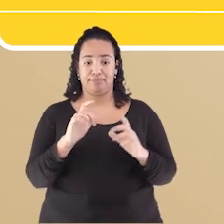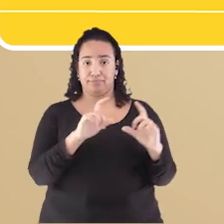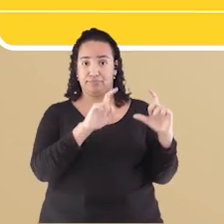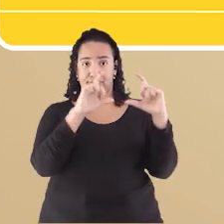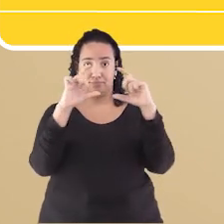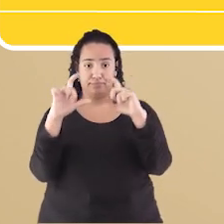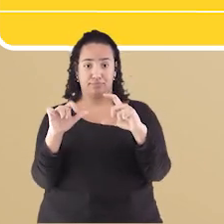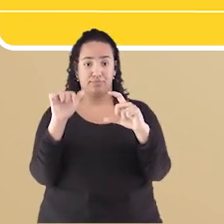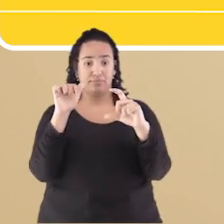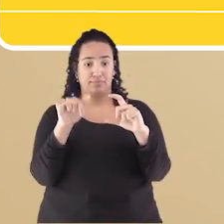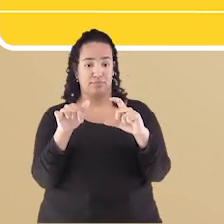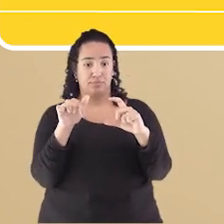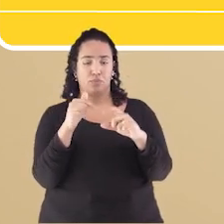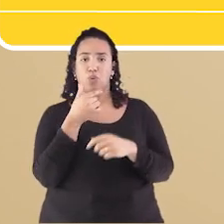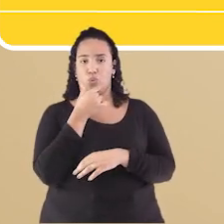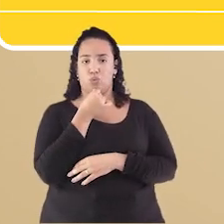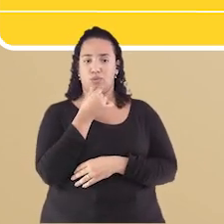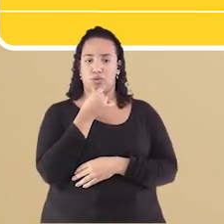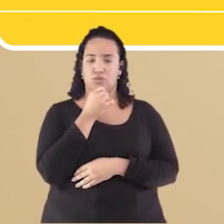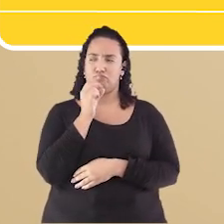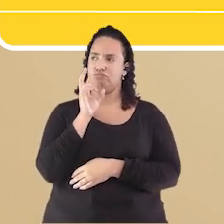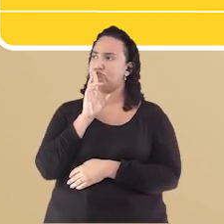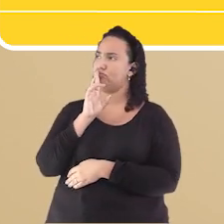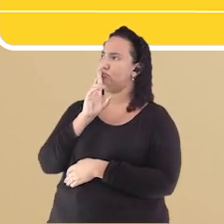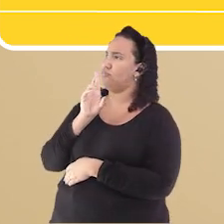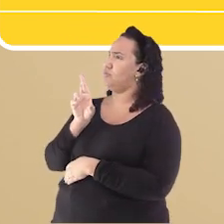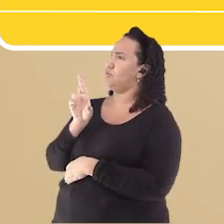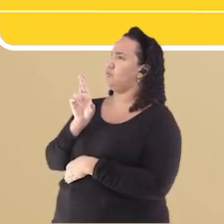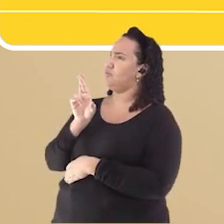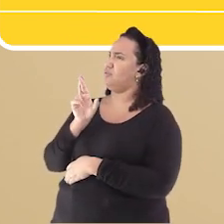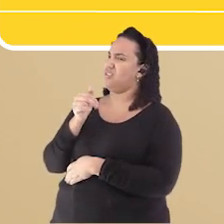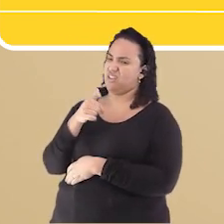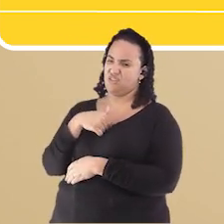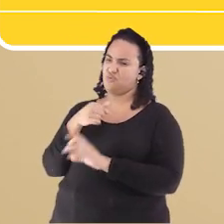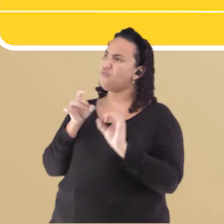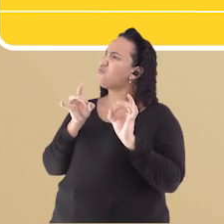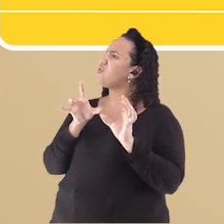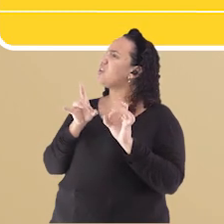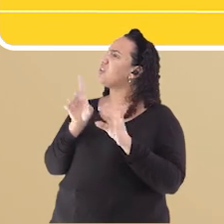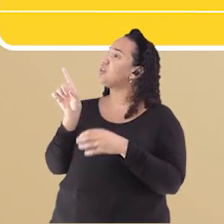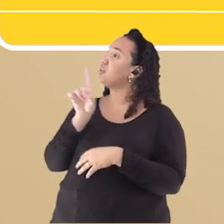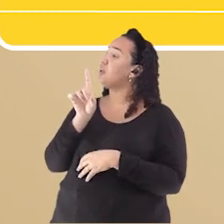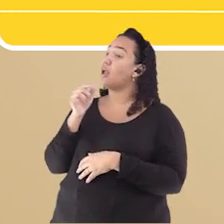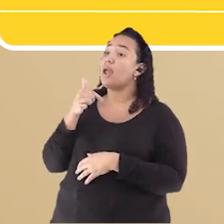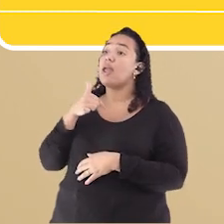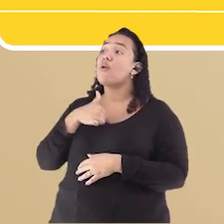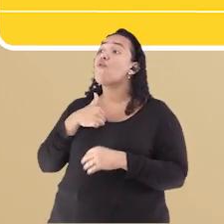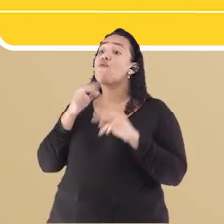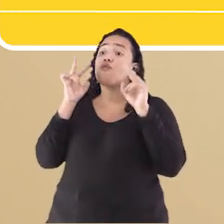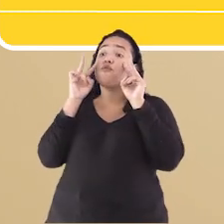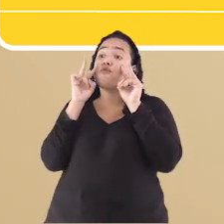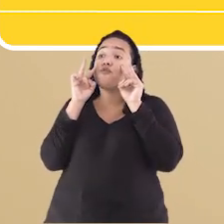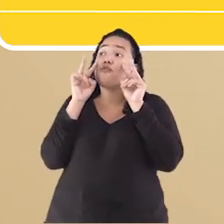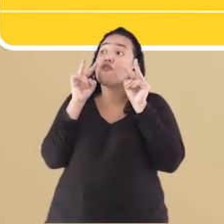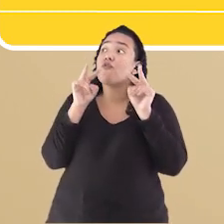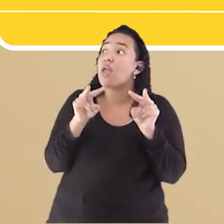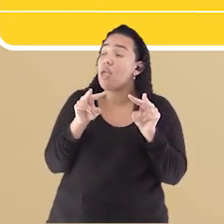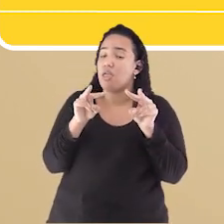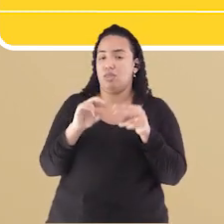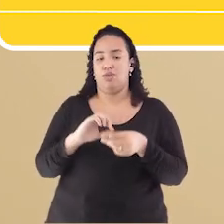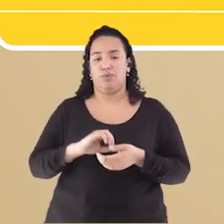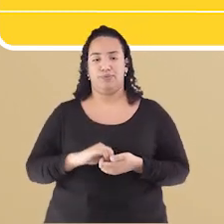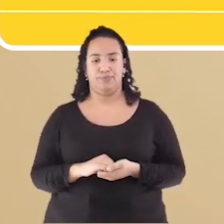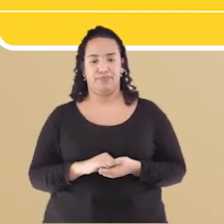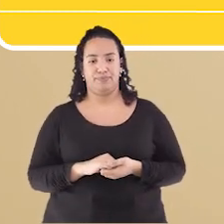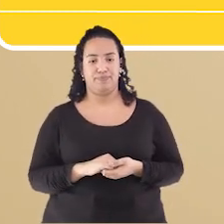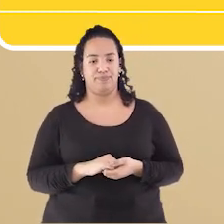quadrinho Armandinho Vira para trás E diz Não está à venda Eu estou vendo O pôr do sol